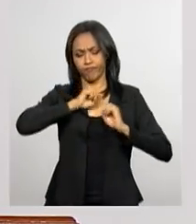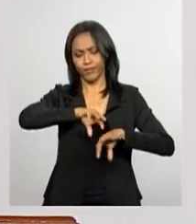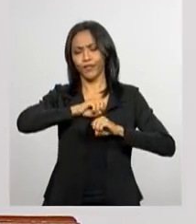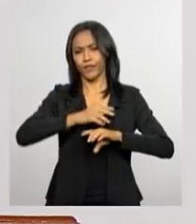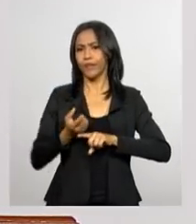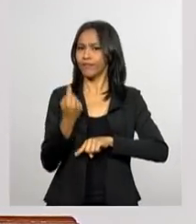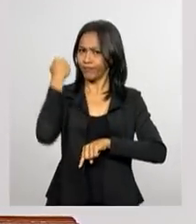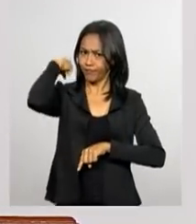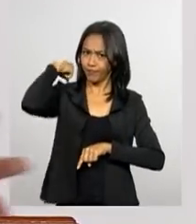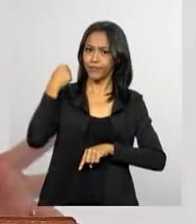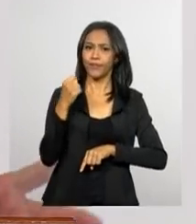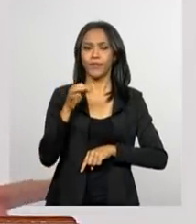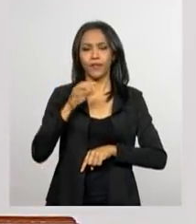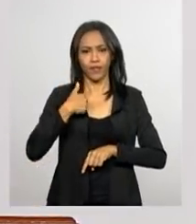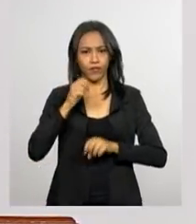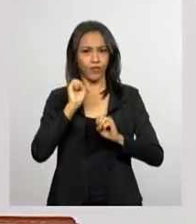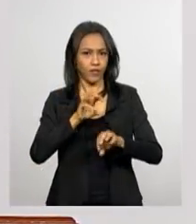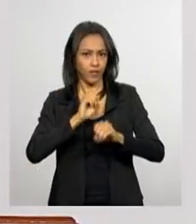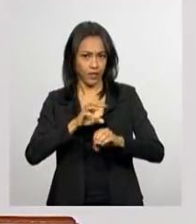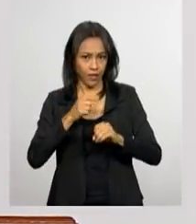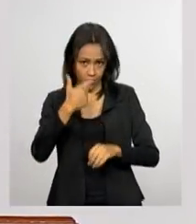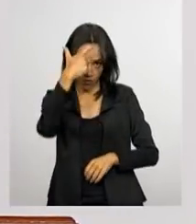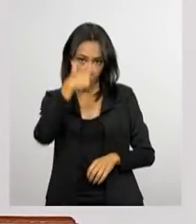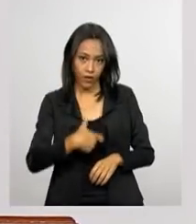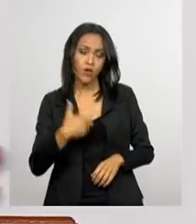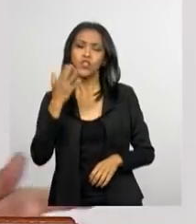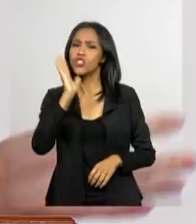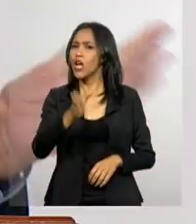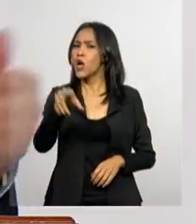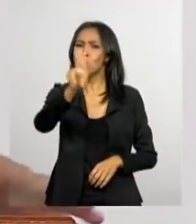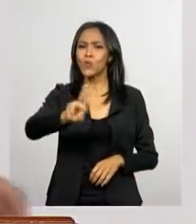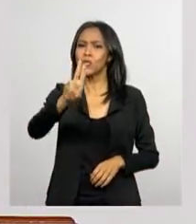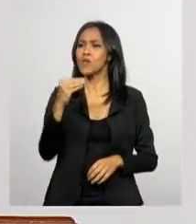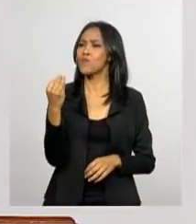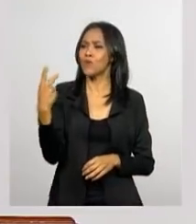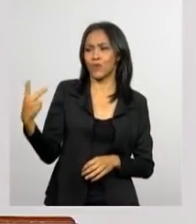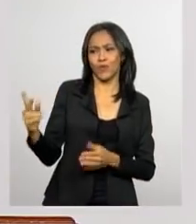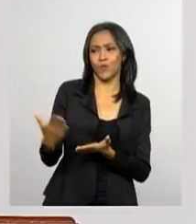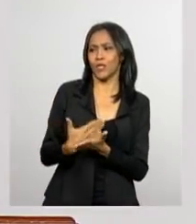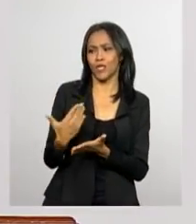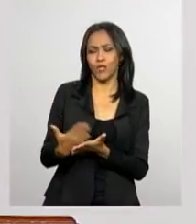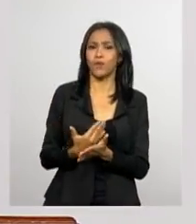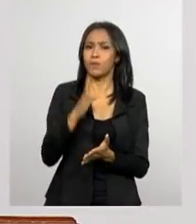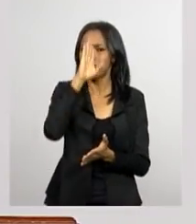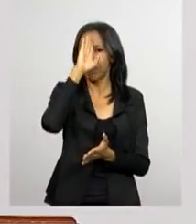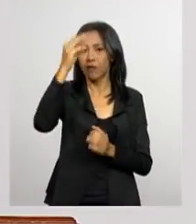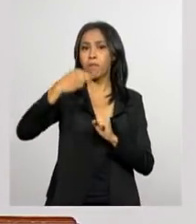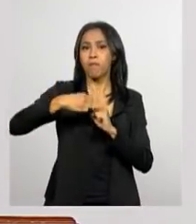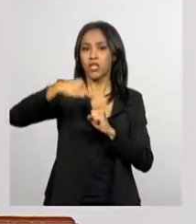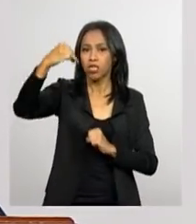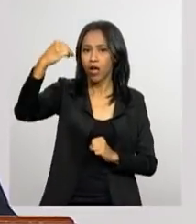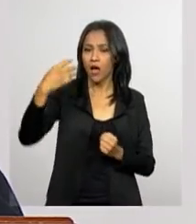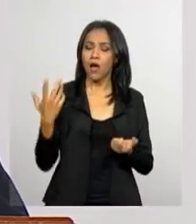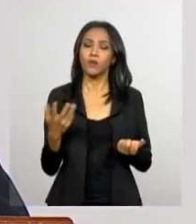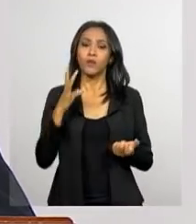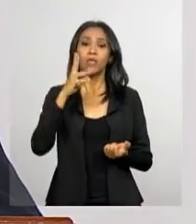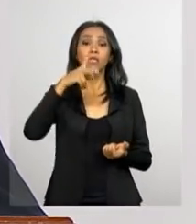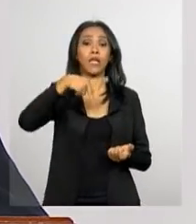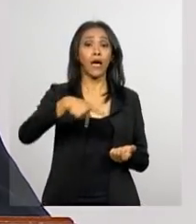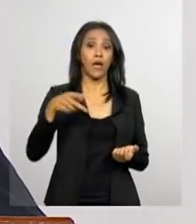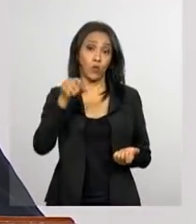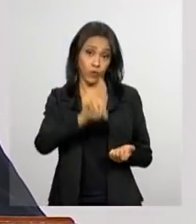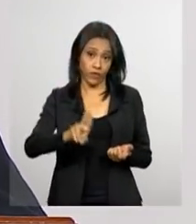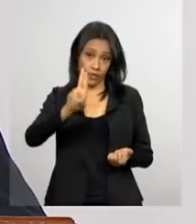constitucional, das quantas e quantas vezes me utilizei dos seus livros, especialmente no mestrado da Pontifícia Universidade Católica,